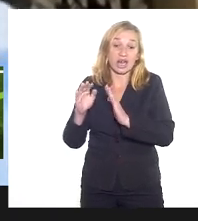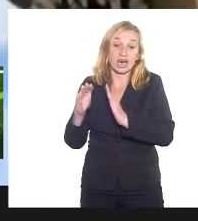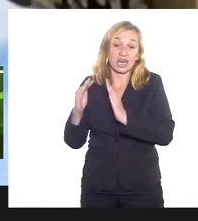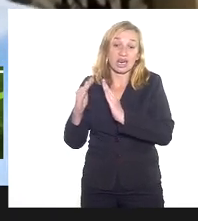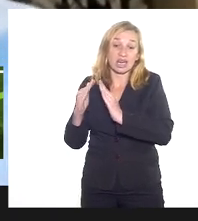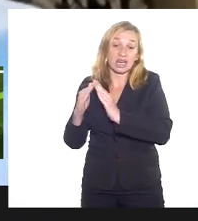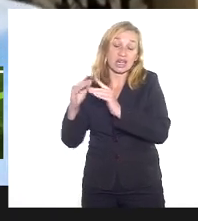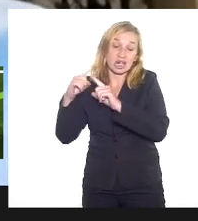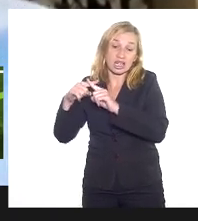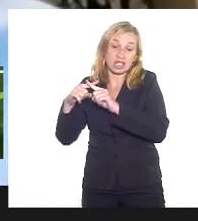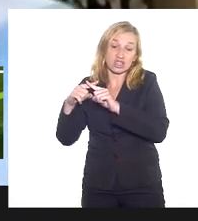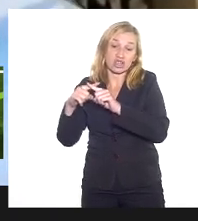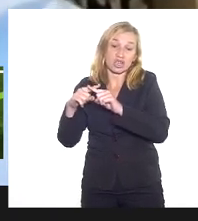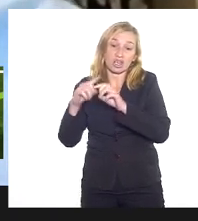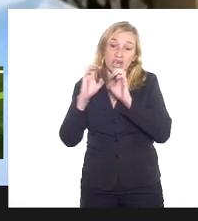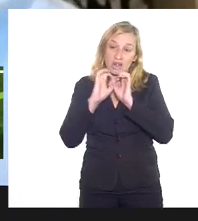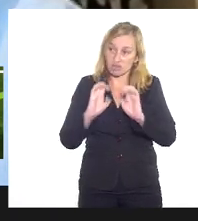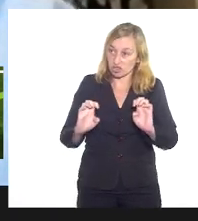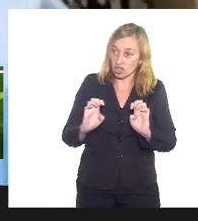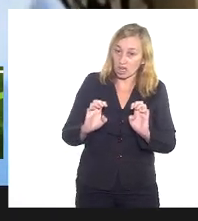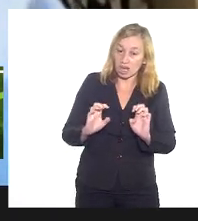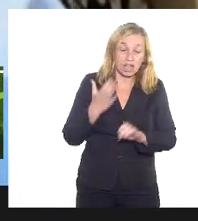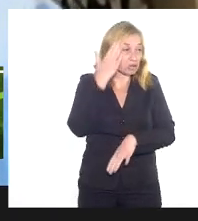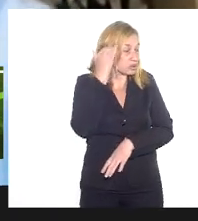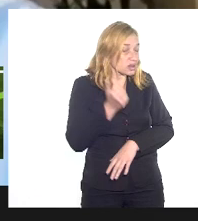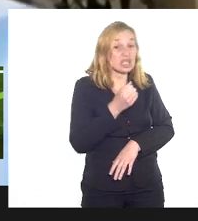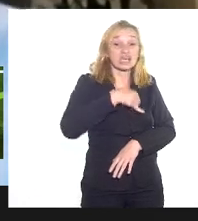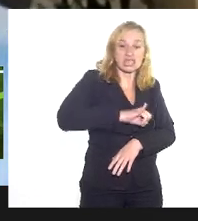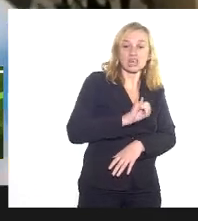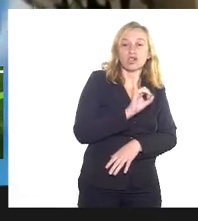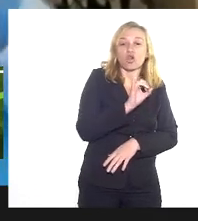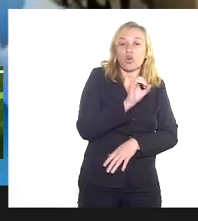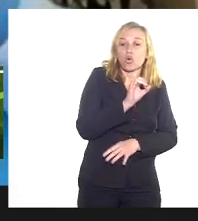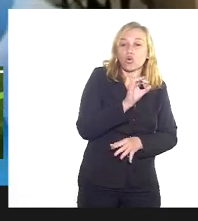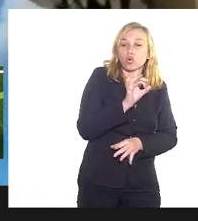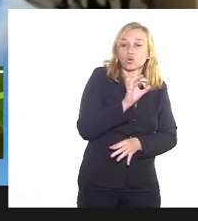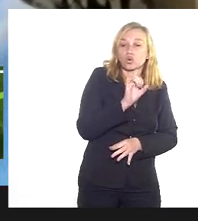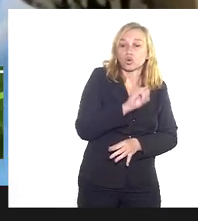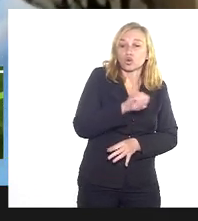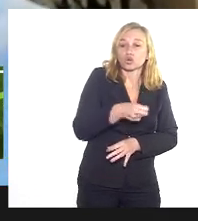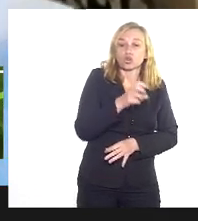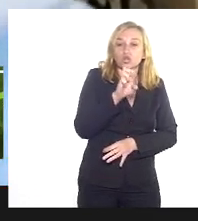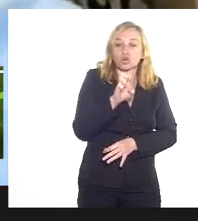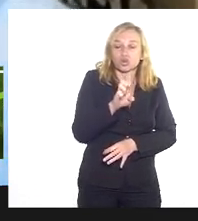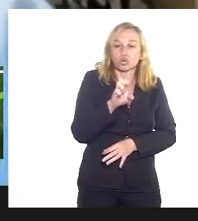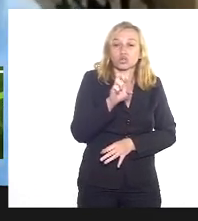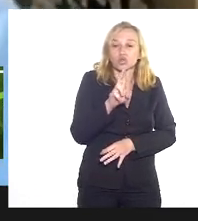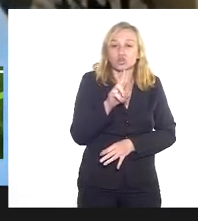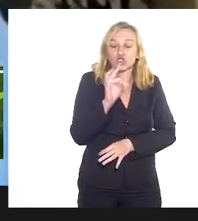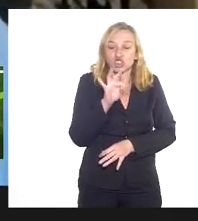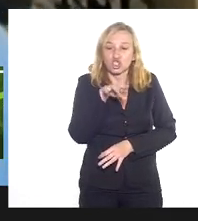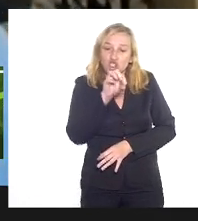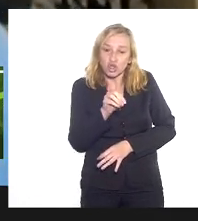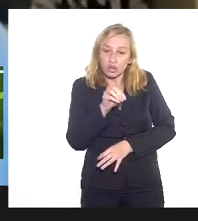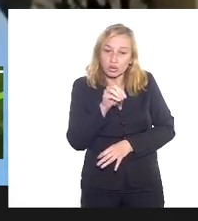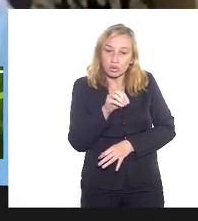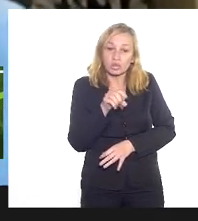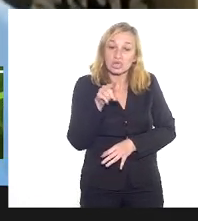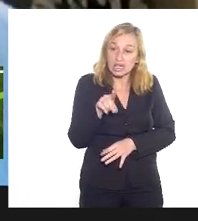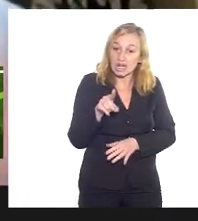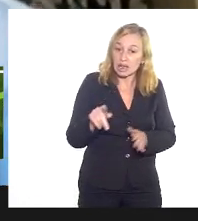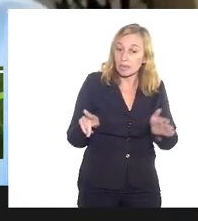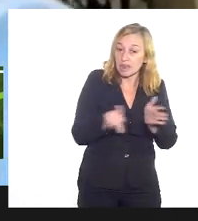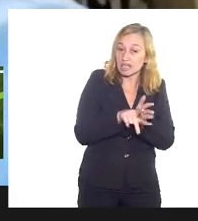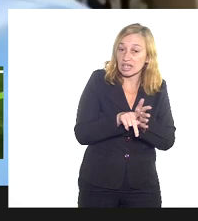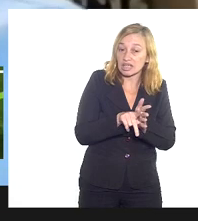Justino, que é ligado ao Crivella, nomeado pelo Matheus Quintal, que é o atual secretário de Direitos Humanos,